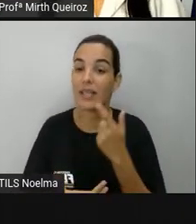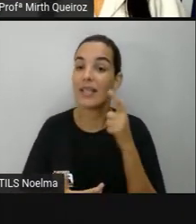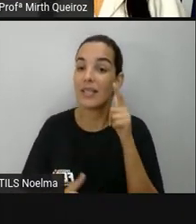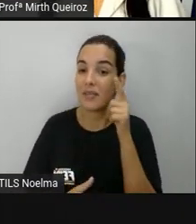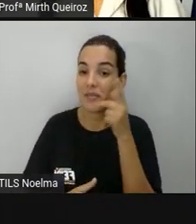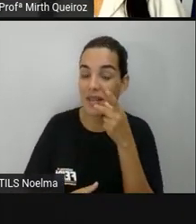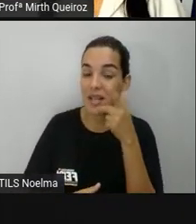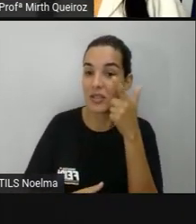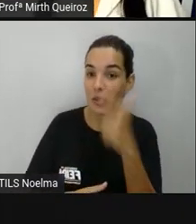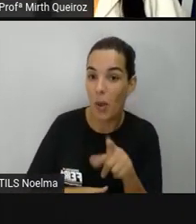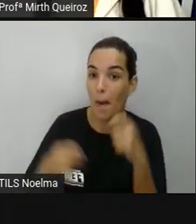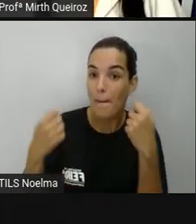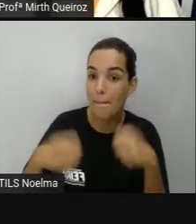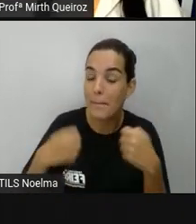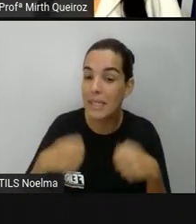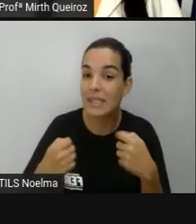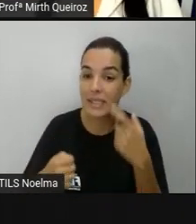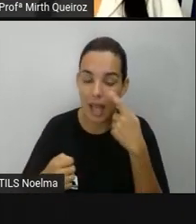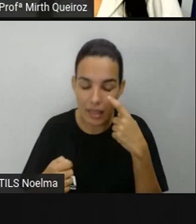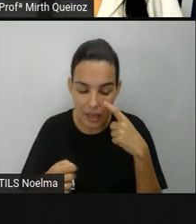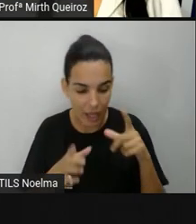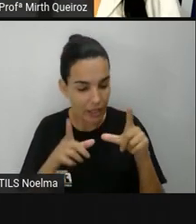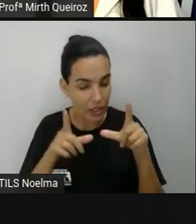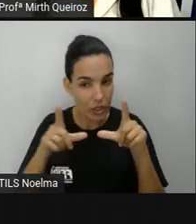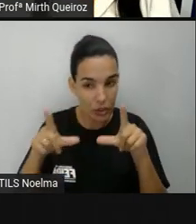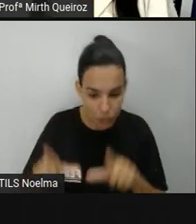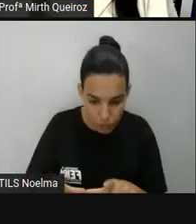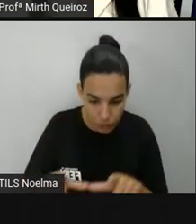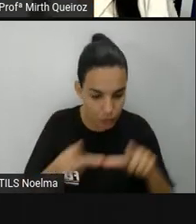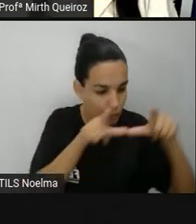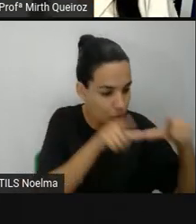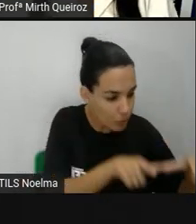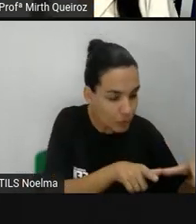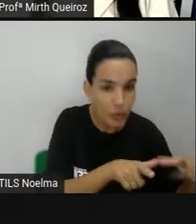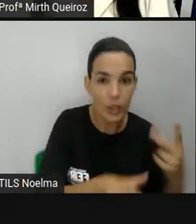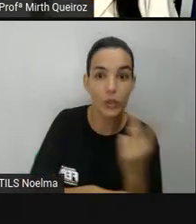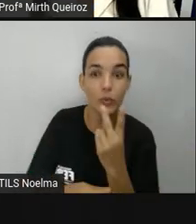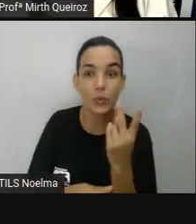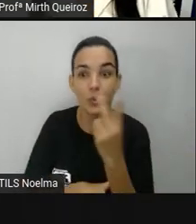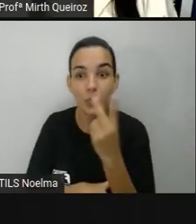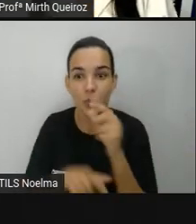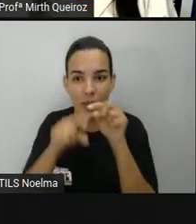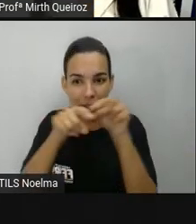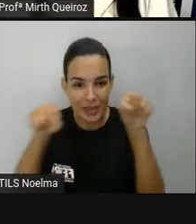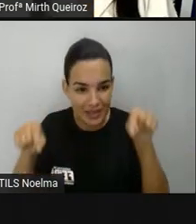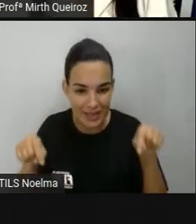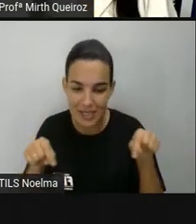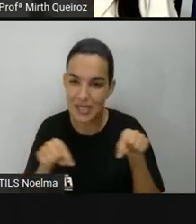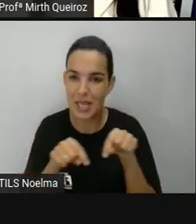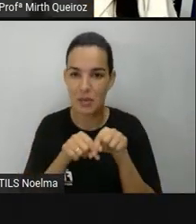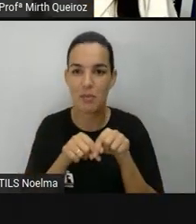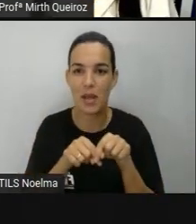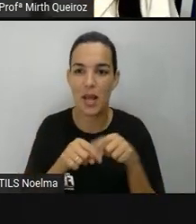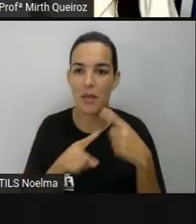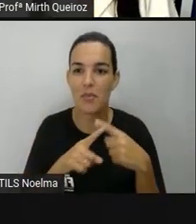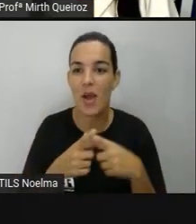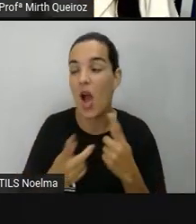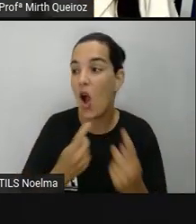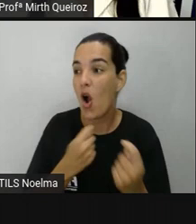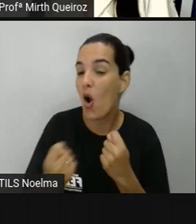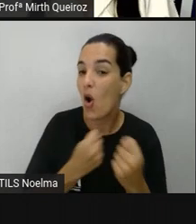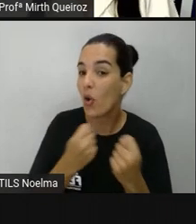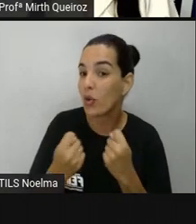Anteriormente. Então, por isso que serve, que é pra isso que serve a outra tabelinha, que é a tabelinha do adversário que você vai controlando ali,